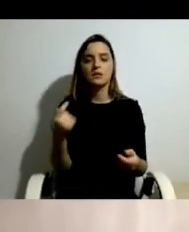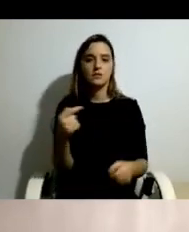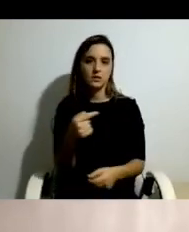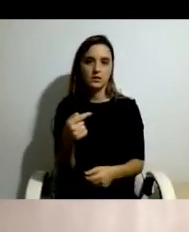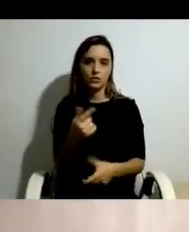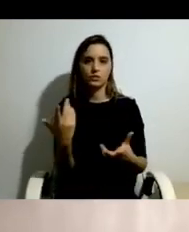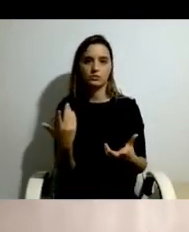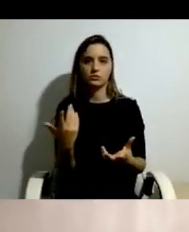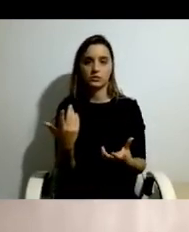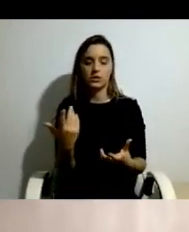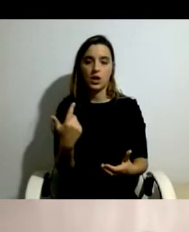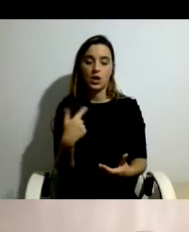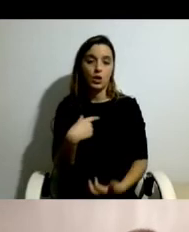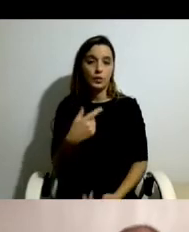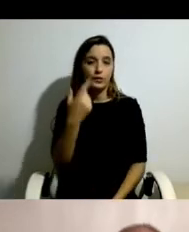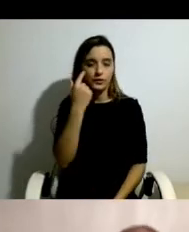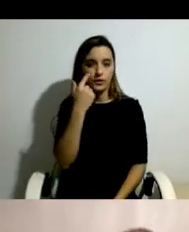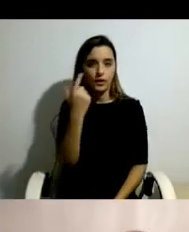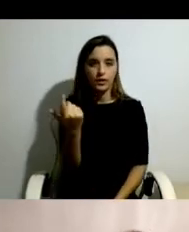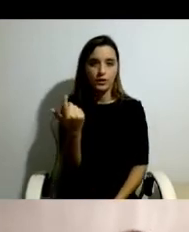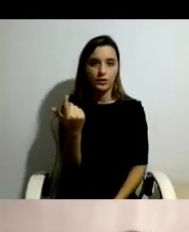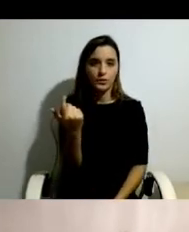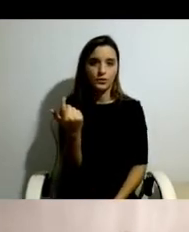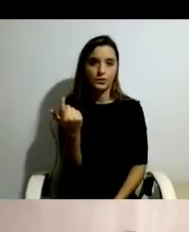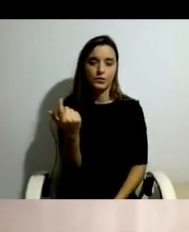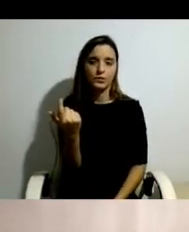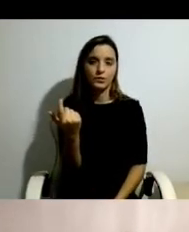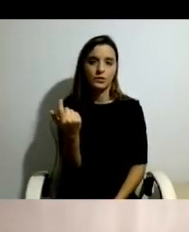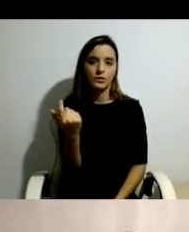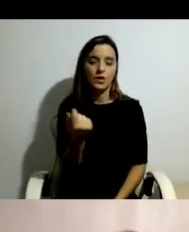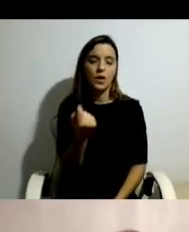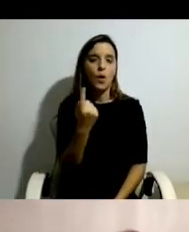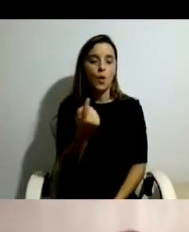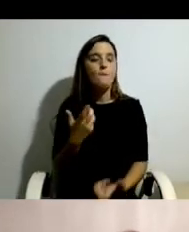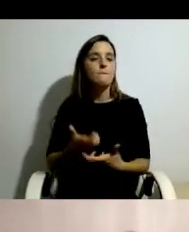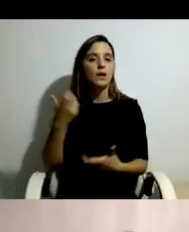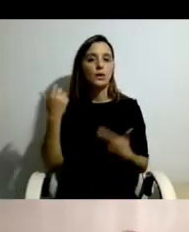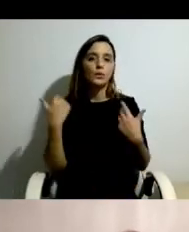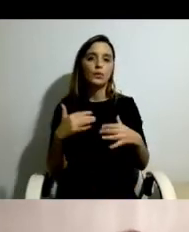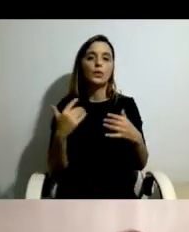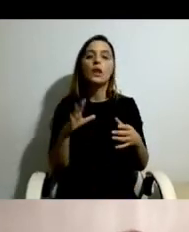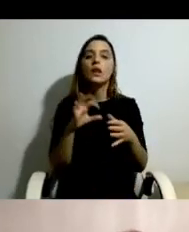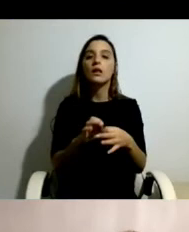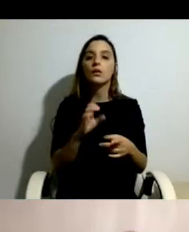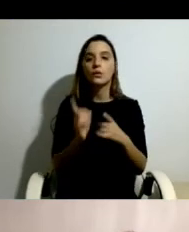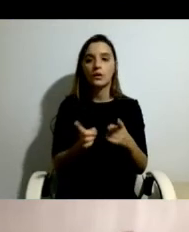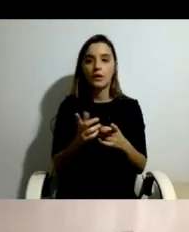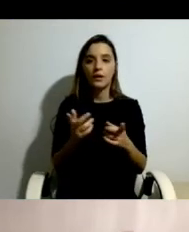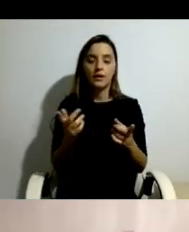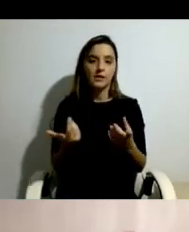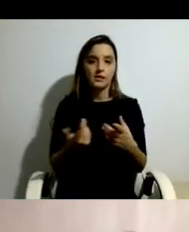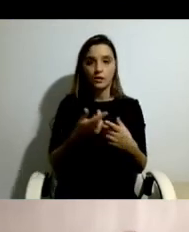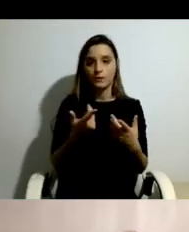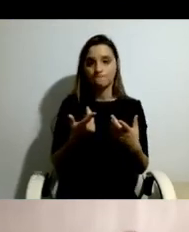identificámos um grande impacto. Tem a ver com a insegurança, a incerteza e a